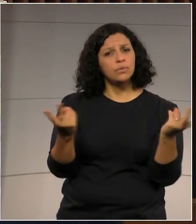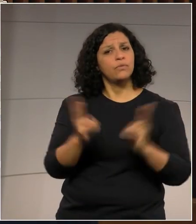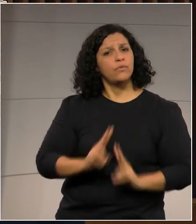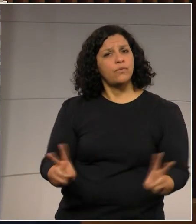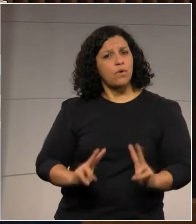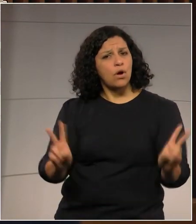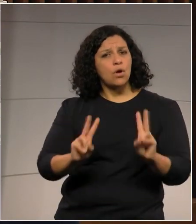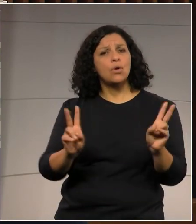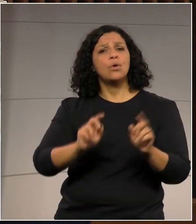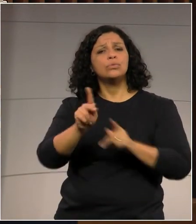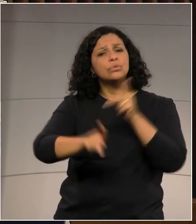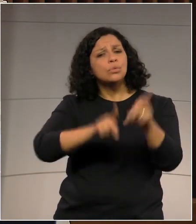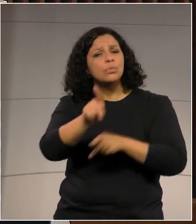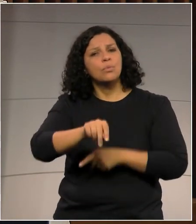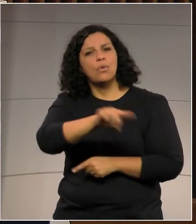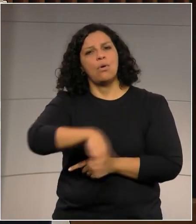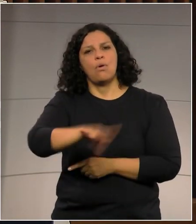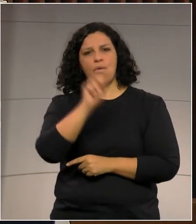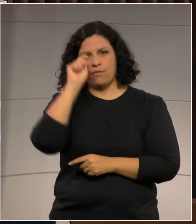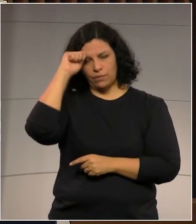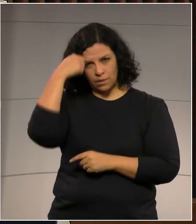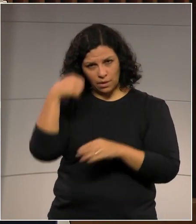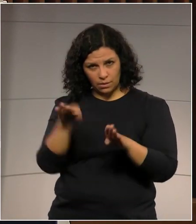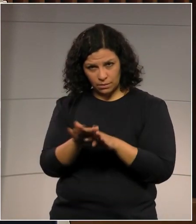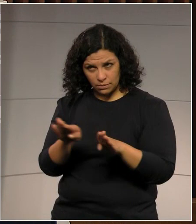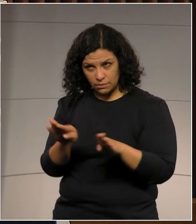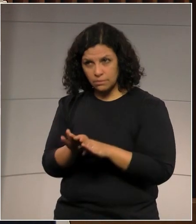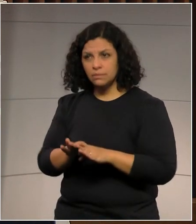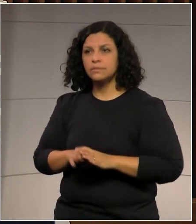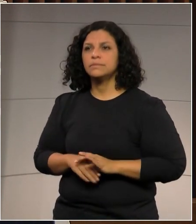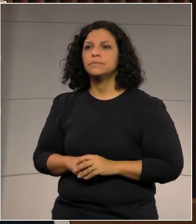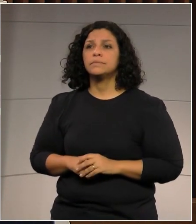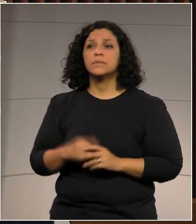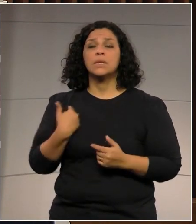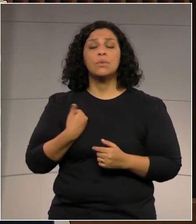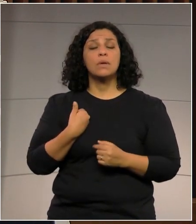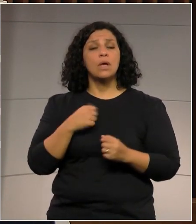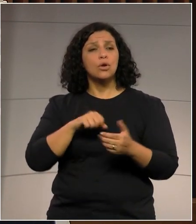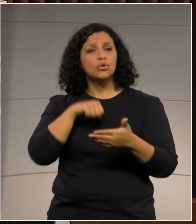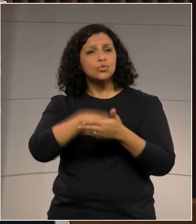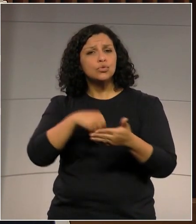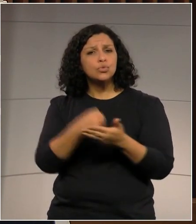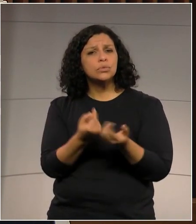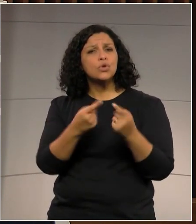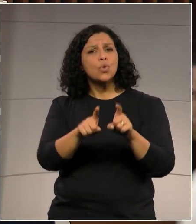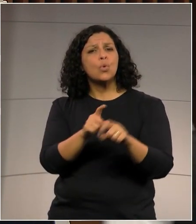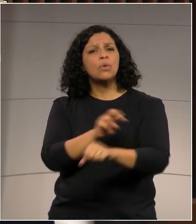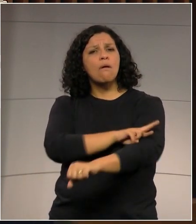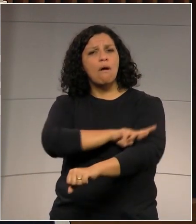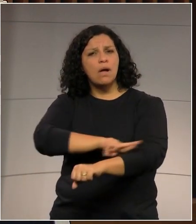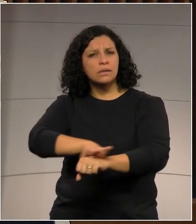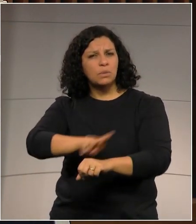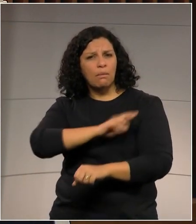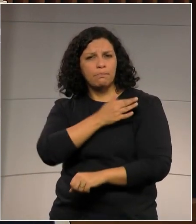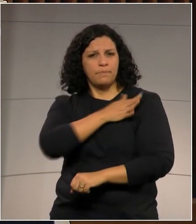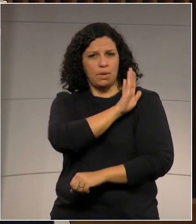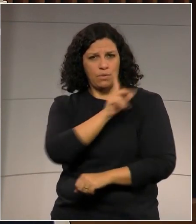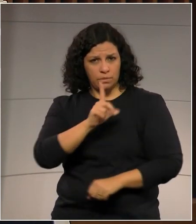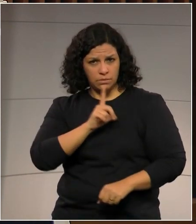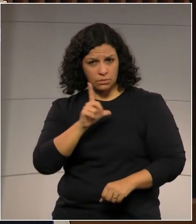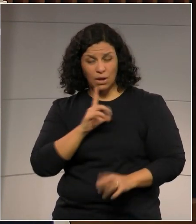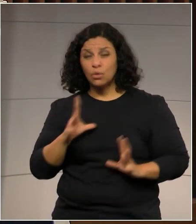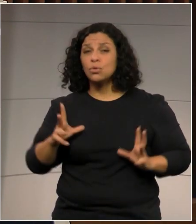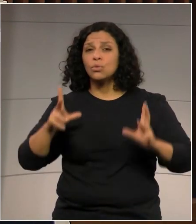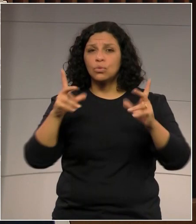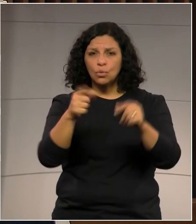da população negra. E quero, porque essa luta contra o racismo é de todos, de todos nós. Eu